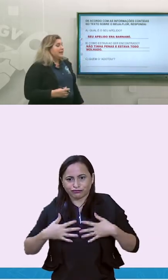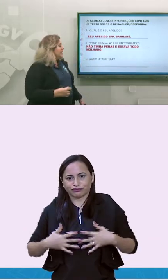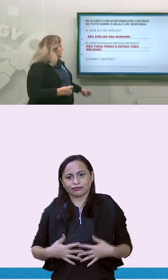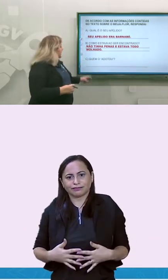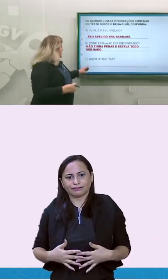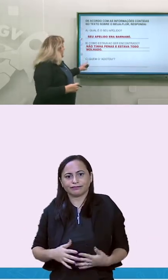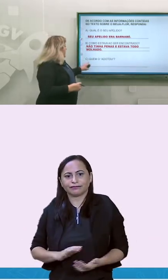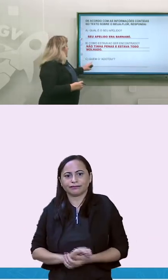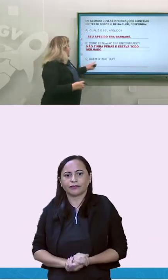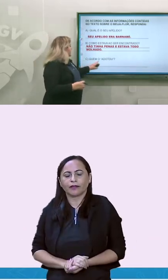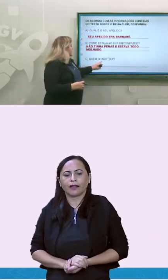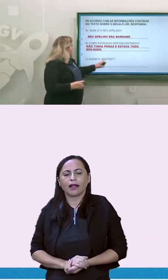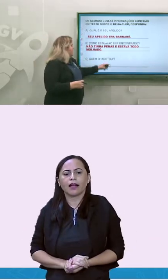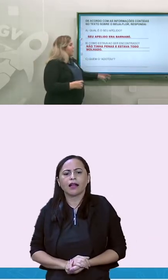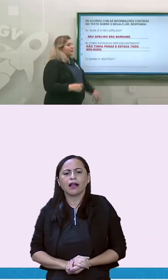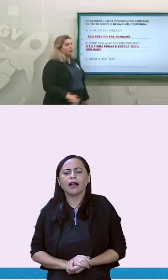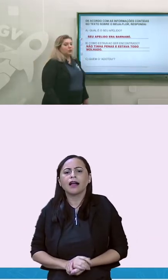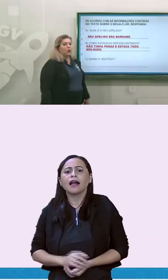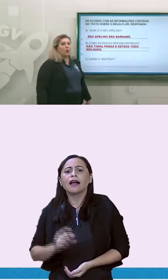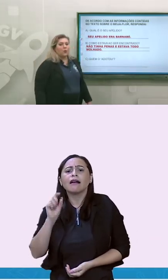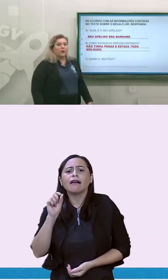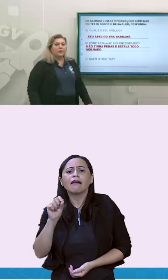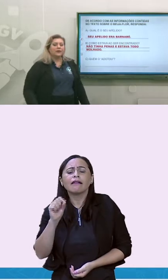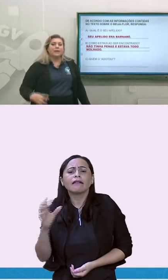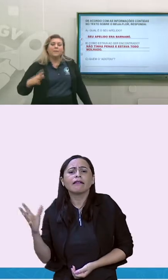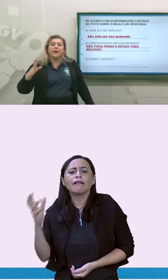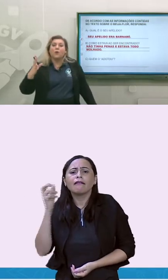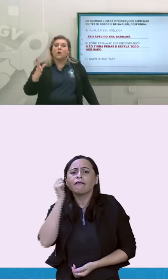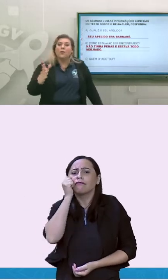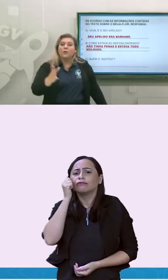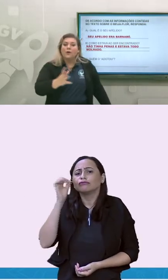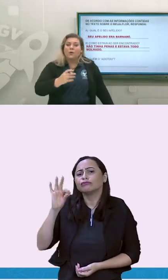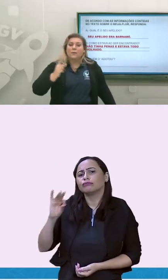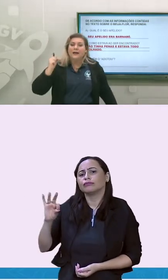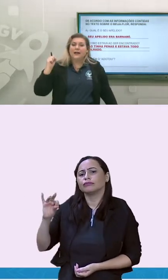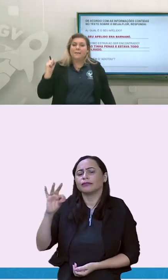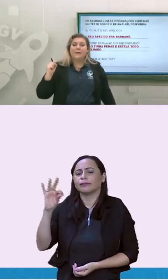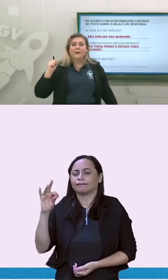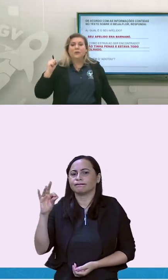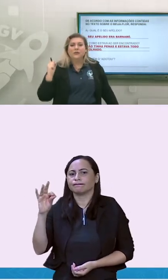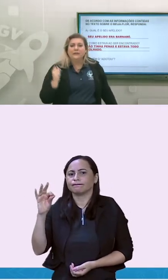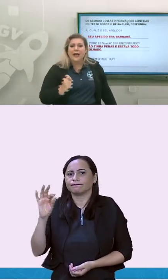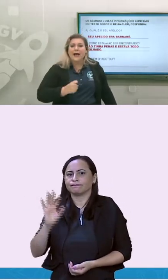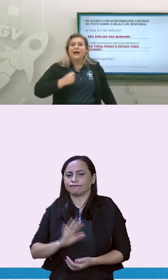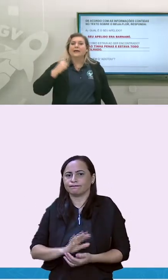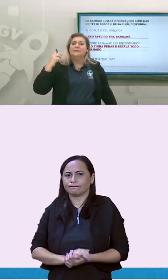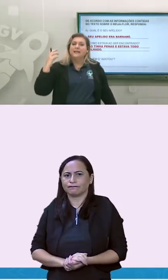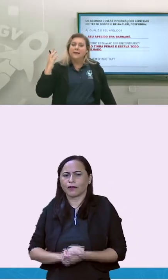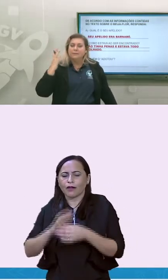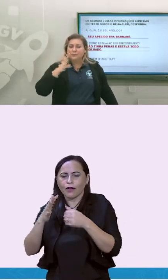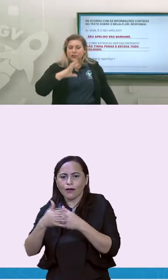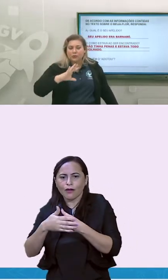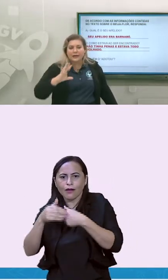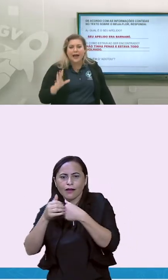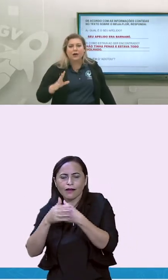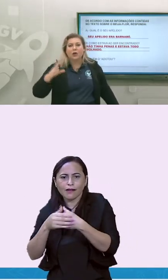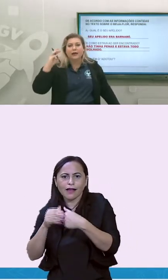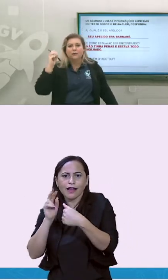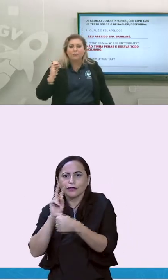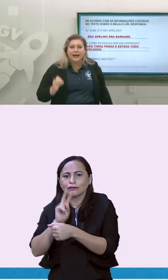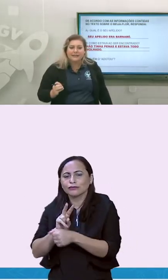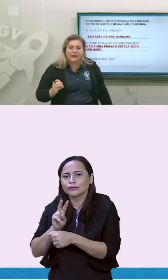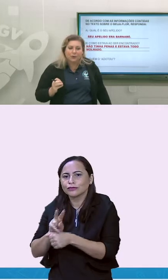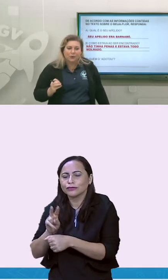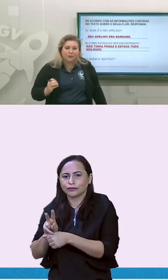E a letra C. Quem o adotou? Quem pegou o Barnabé para cuidar, né? Enxugar,